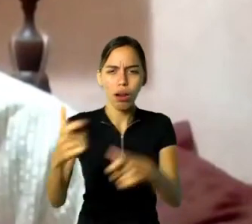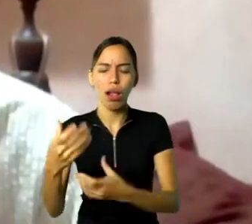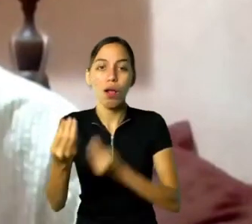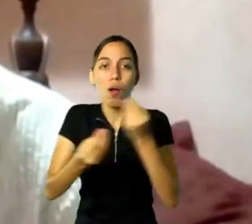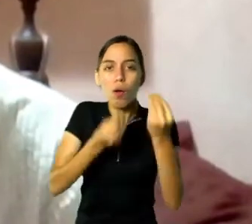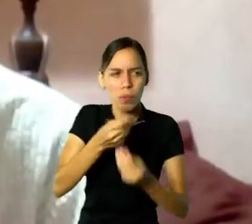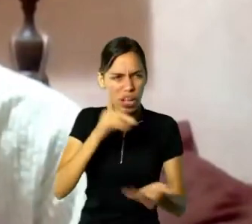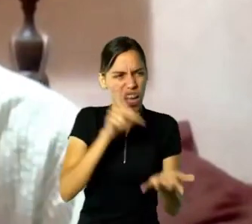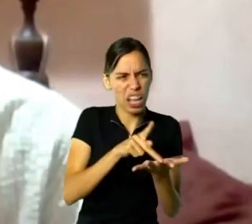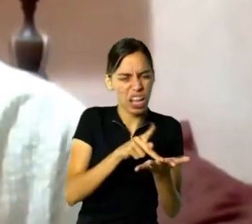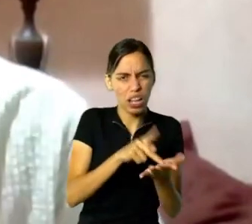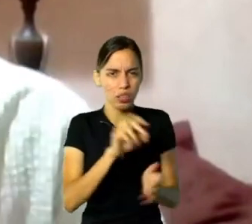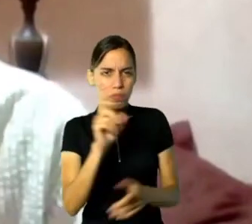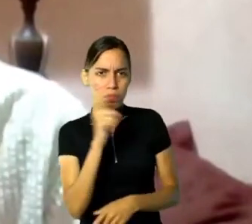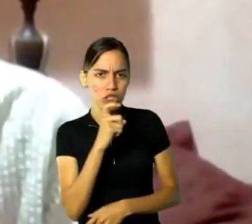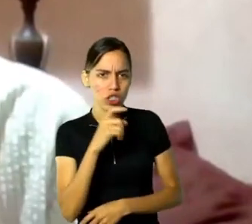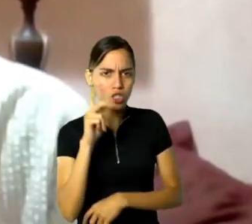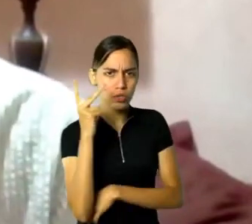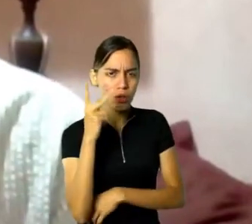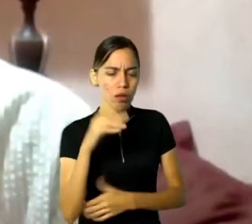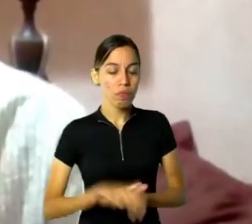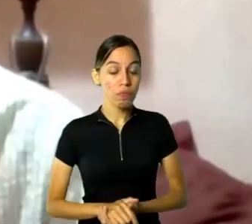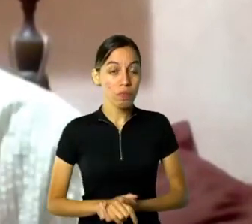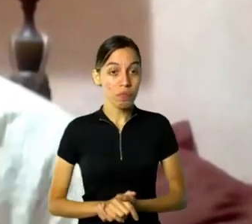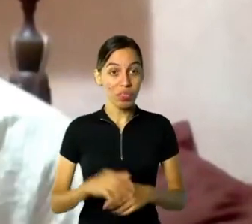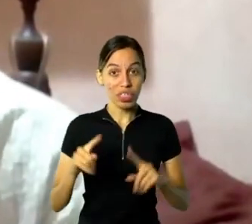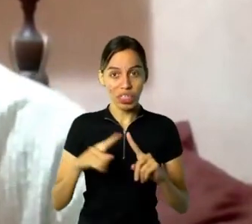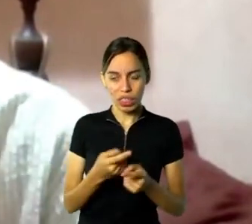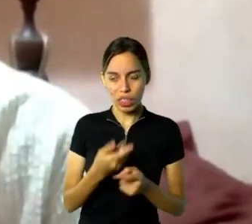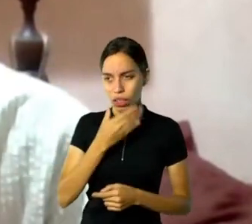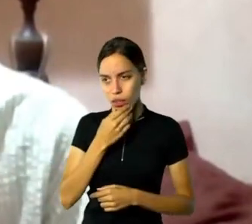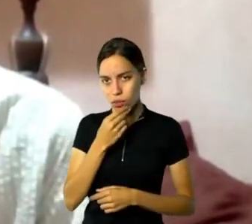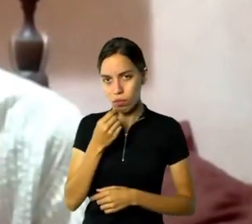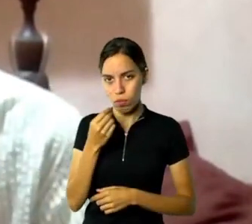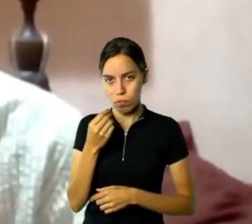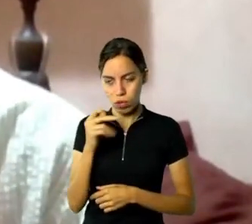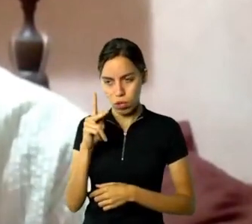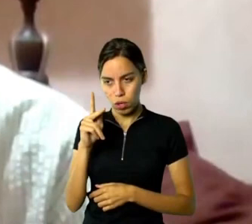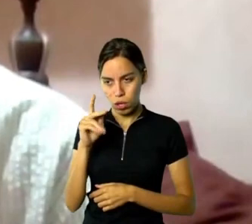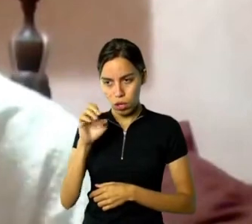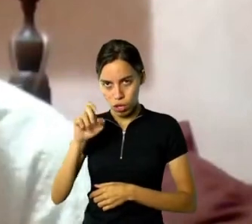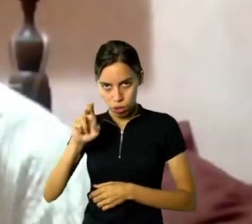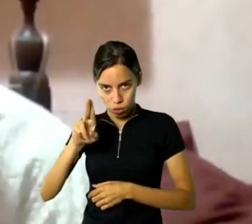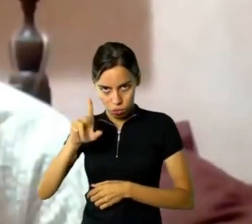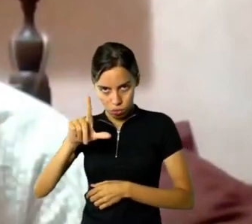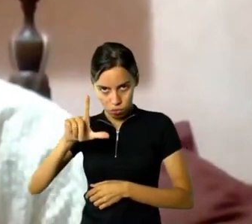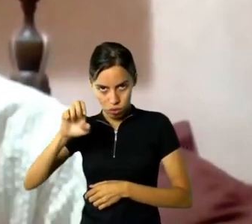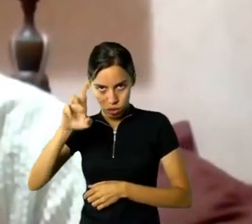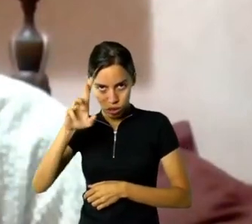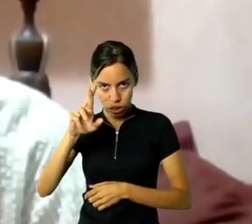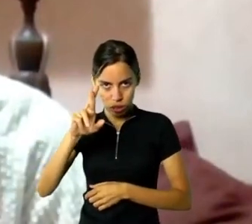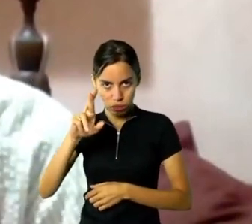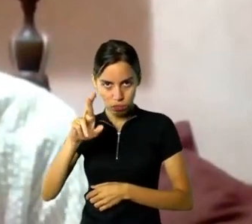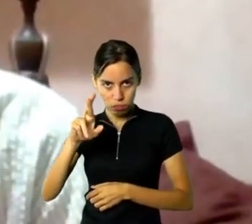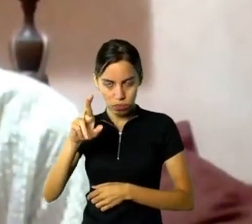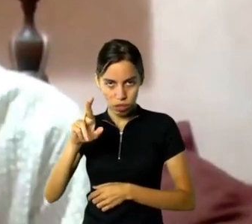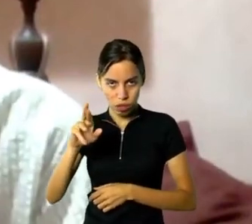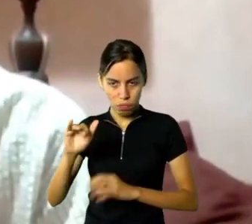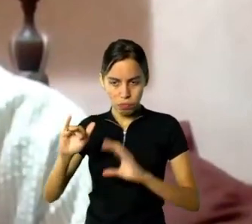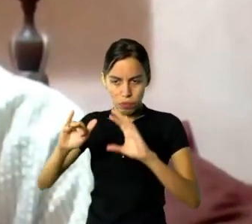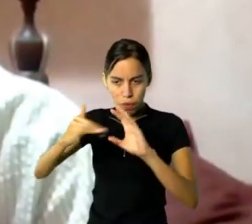Mas o legal de ter feito esse livro, o Euler, que fez o livro comigo, ele me achou através da internet. A gente não se conhecia